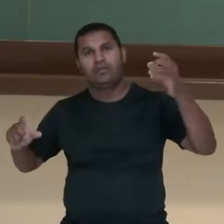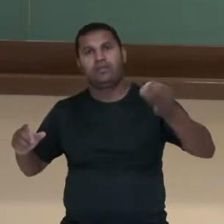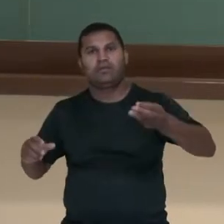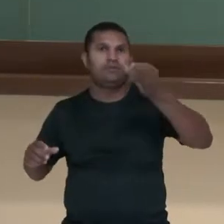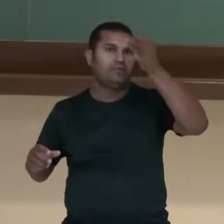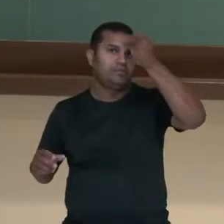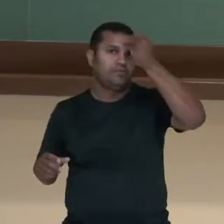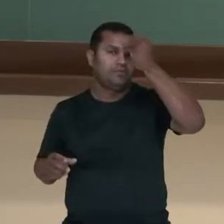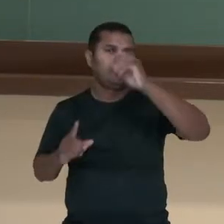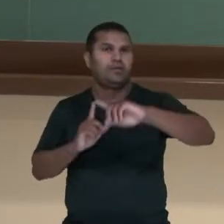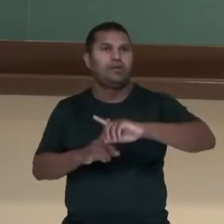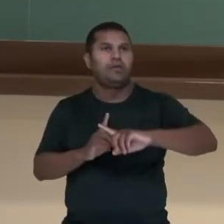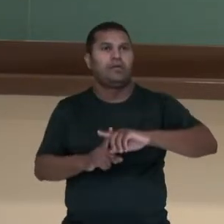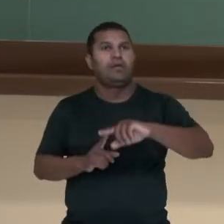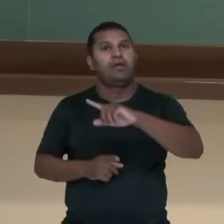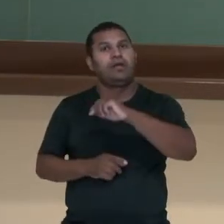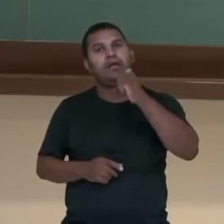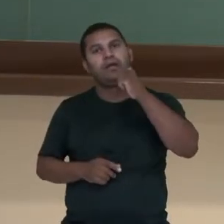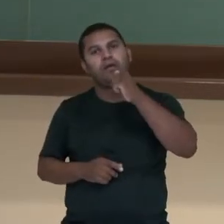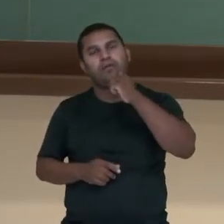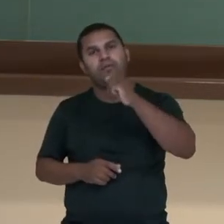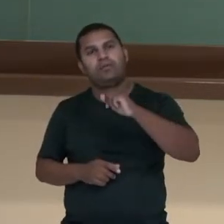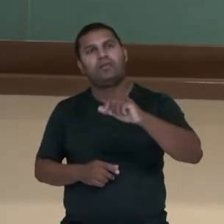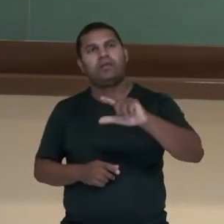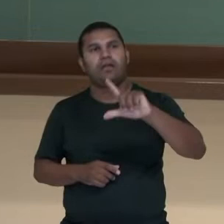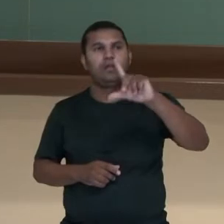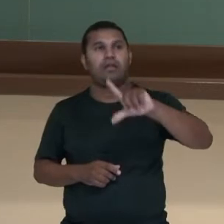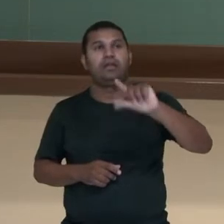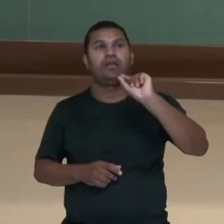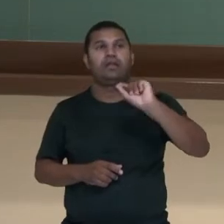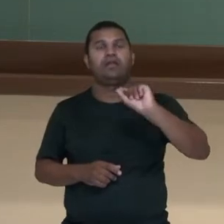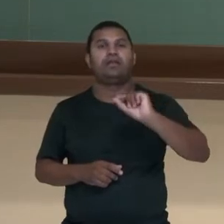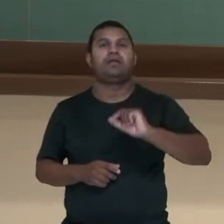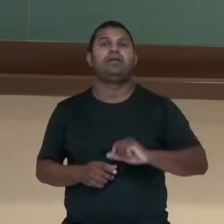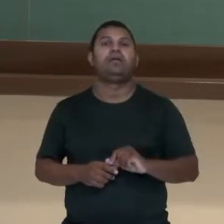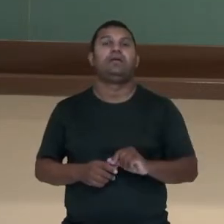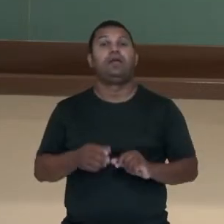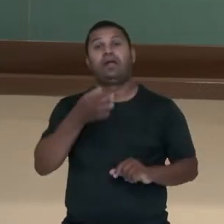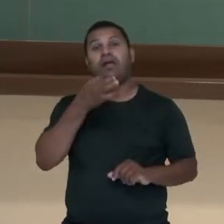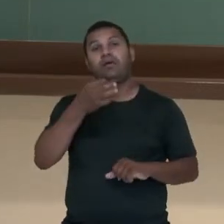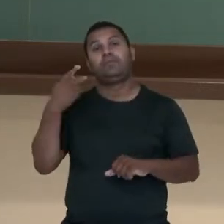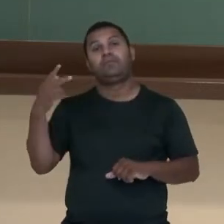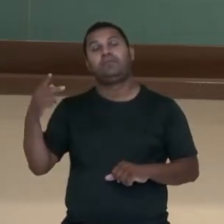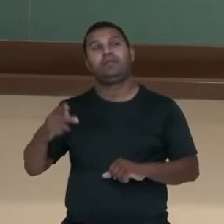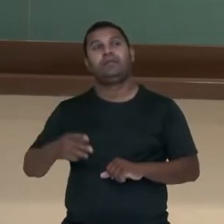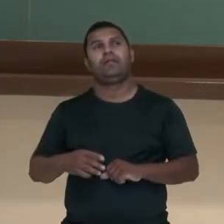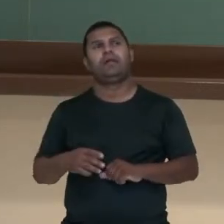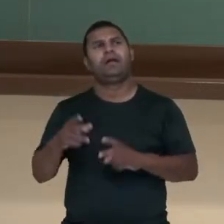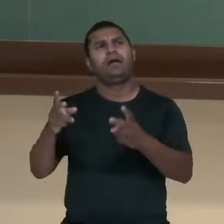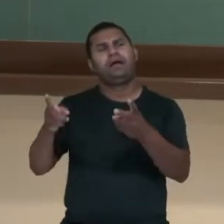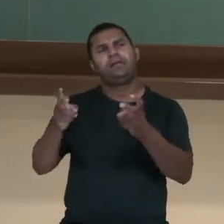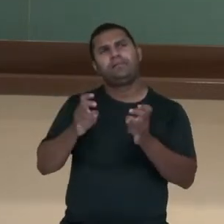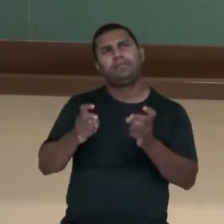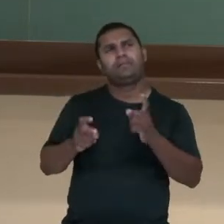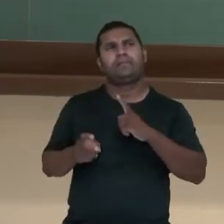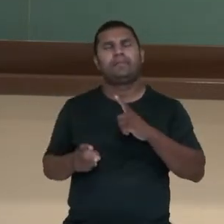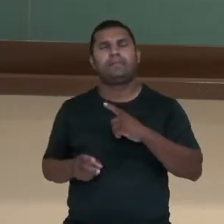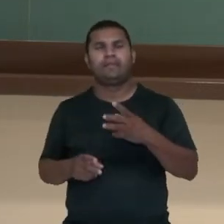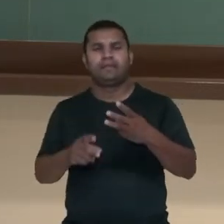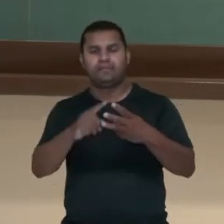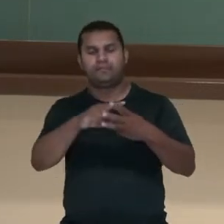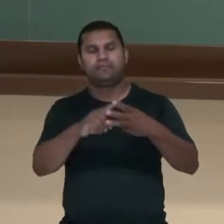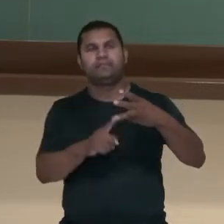Olimpíada e da Paralimpíada de Tóquio, disse ela. Com isso, nós percebemos que, na estrutura da